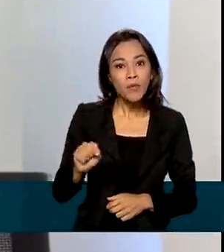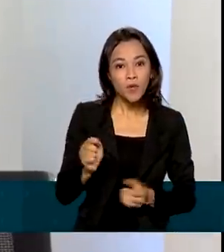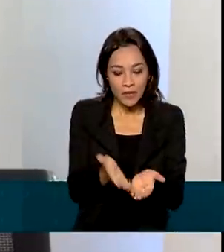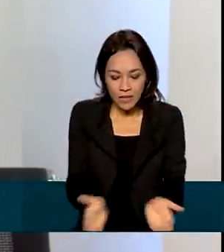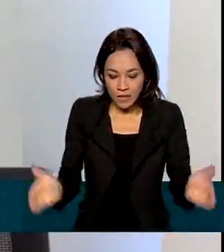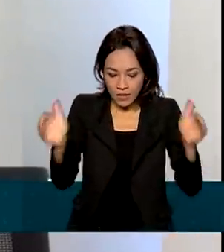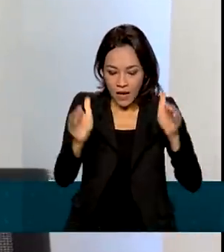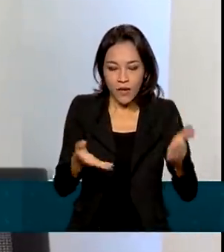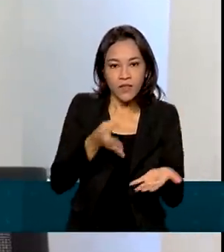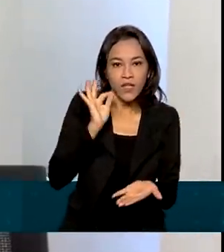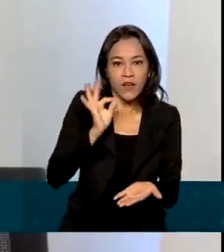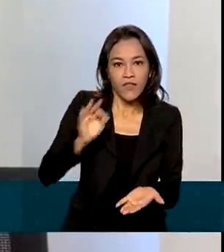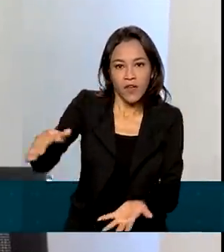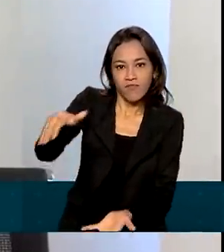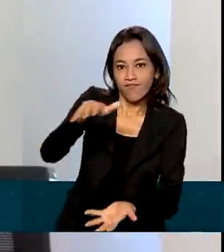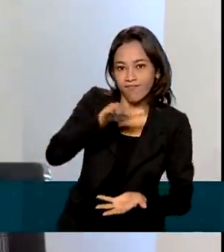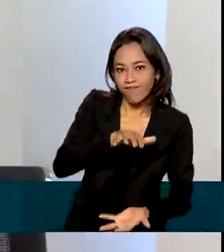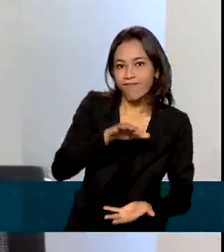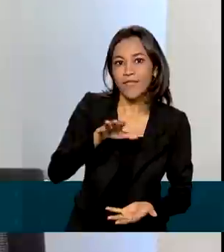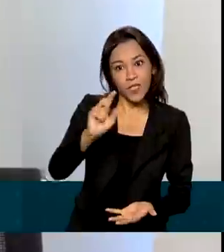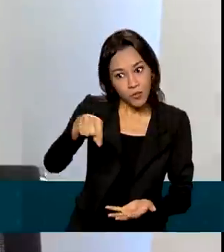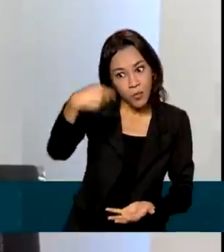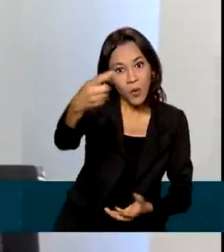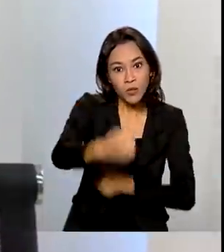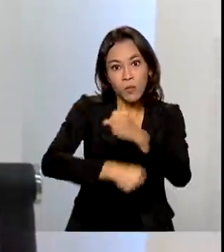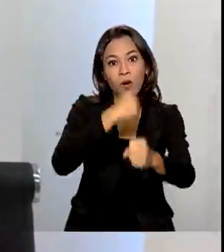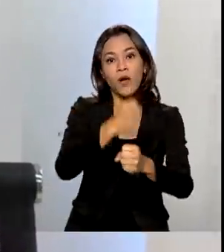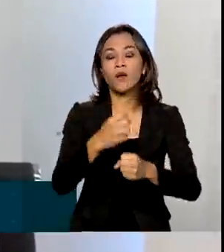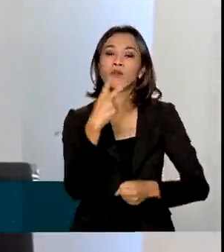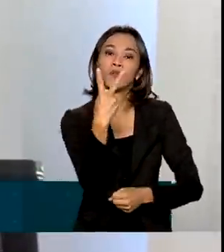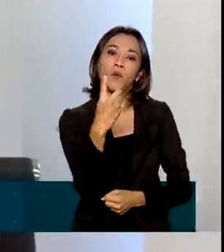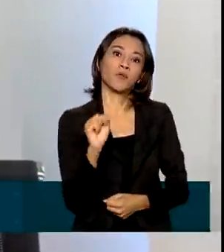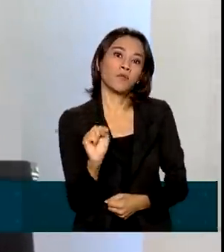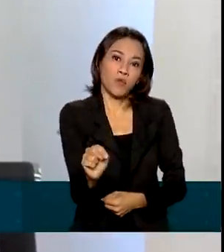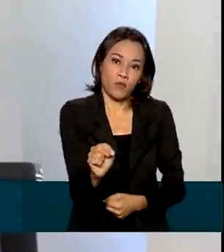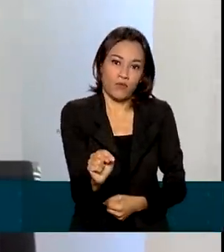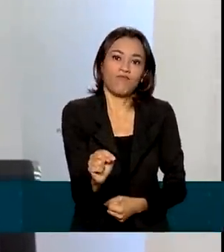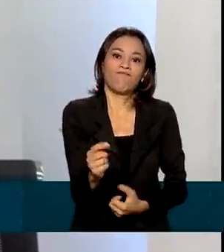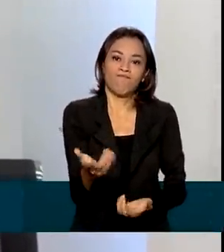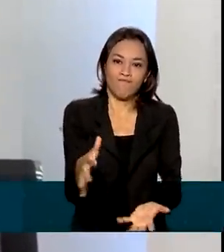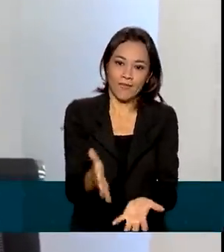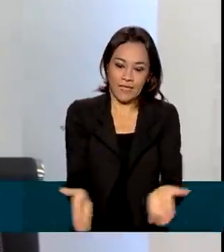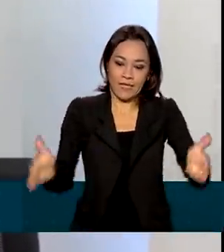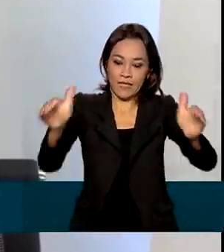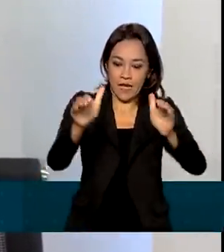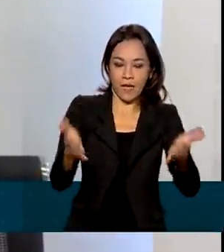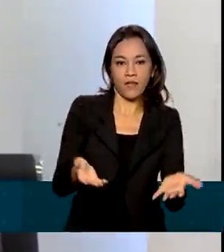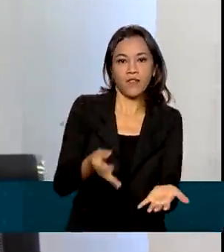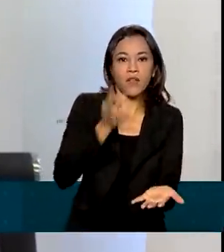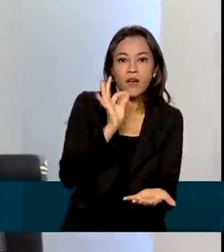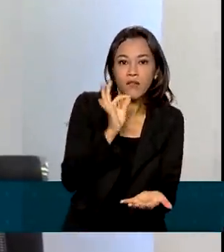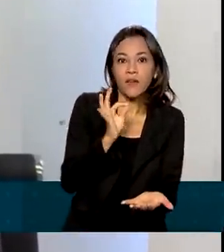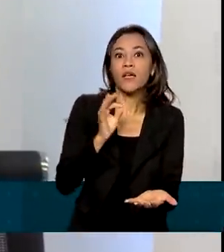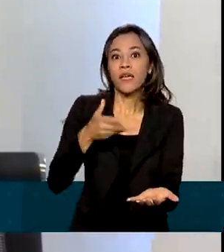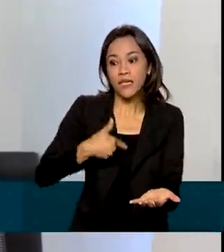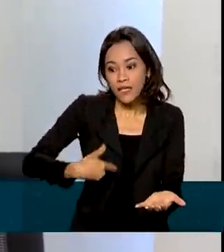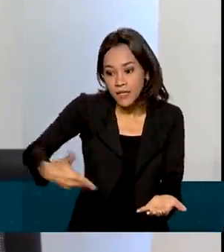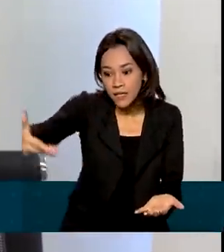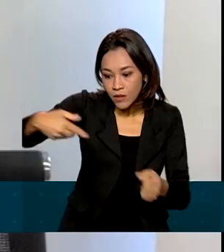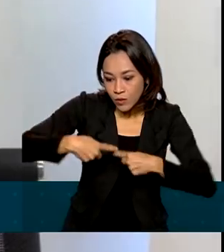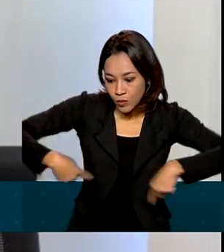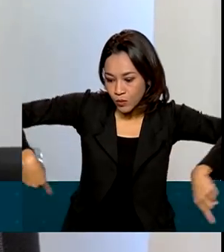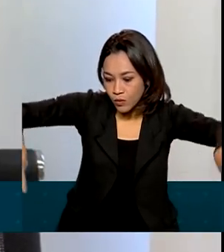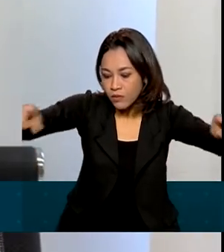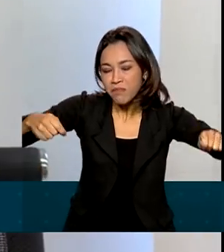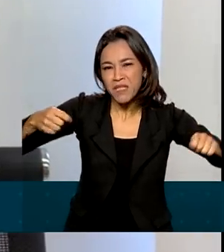e no próximo ano estou com a expectativa agora de 2 mil sacos de café. E grande parte dessa lavoura vai ter que ser